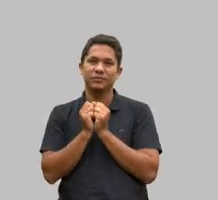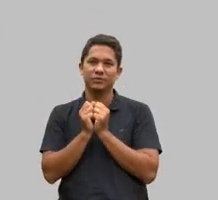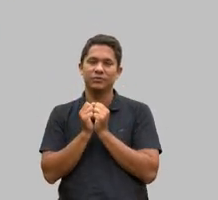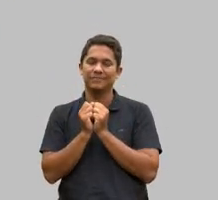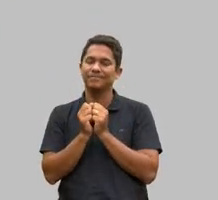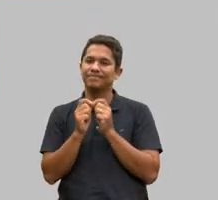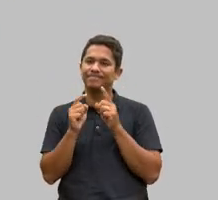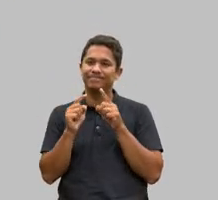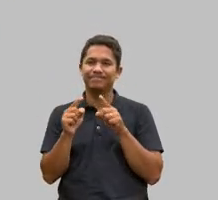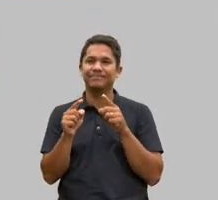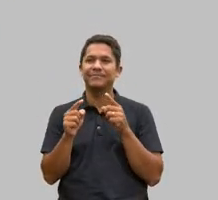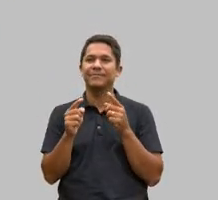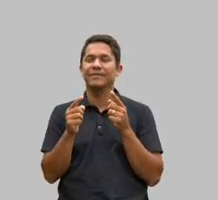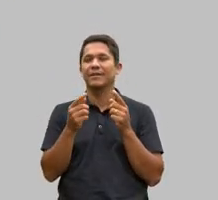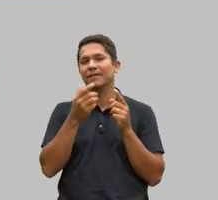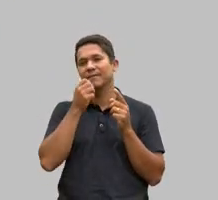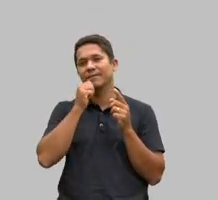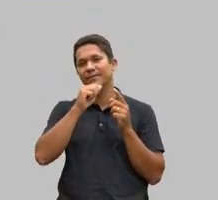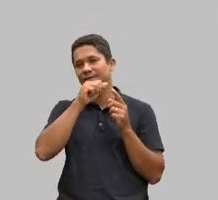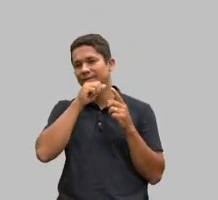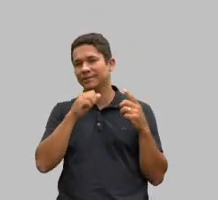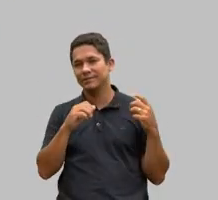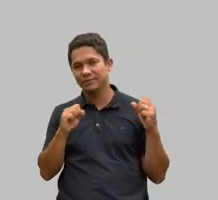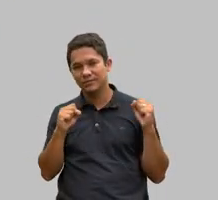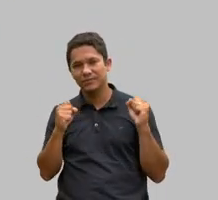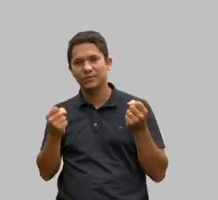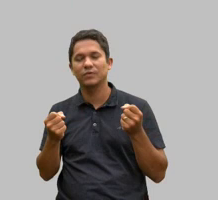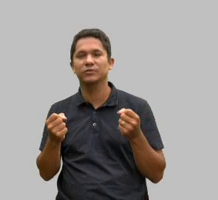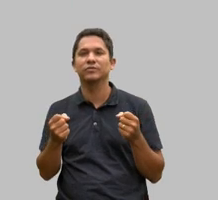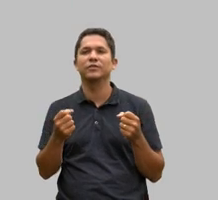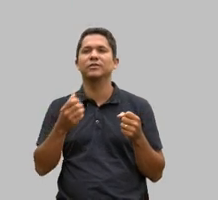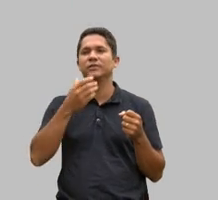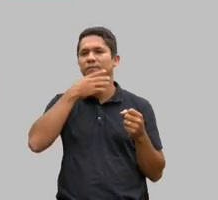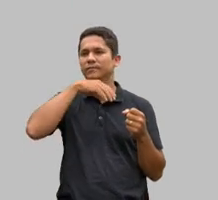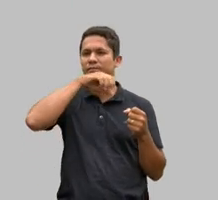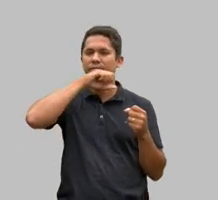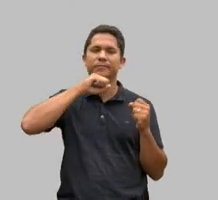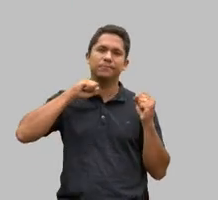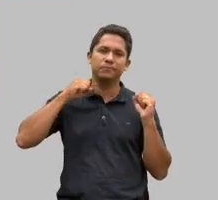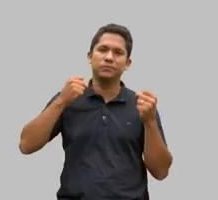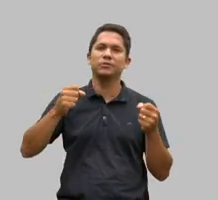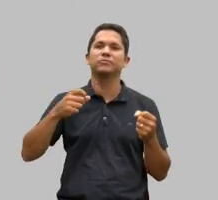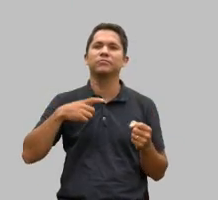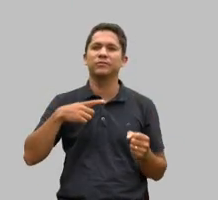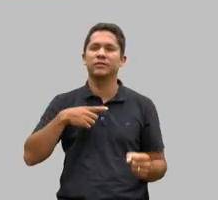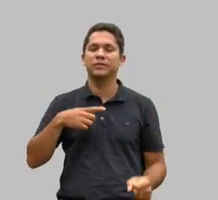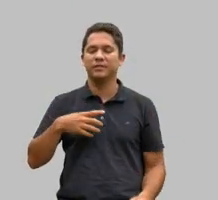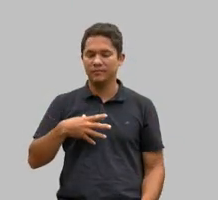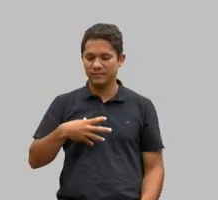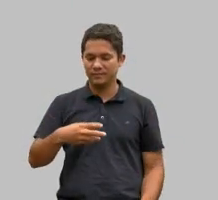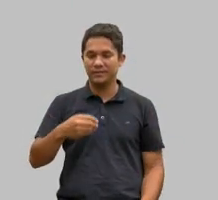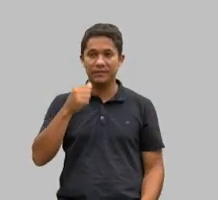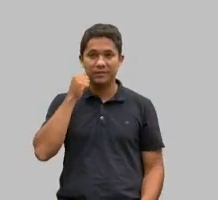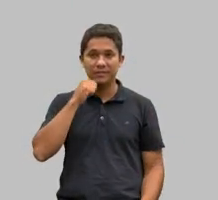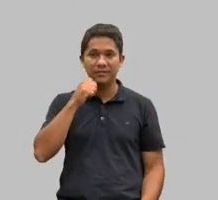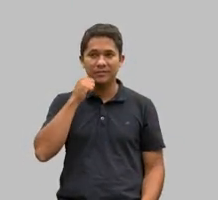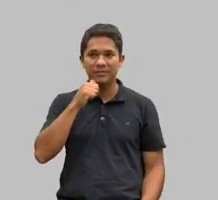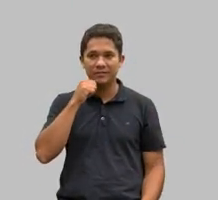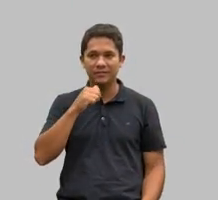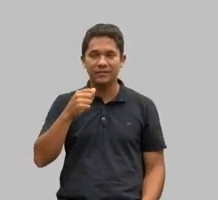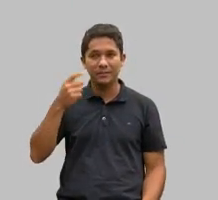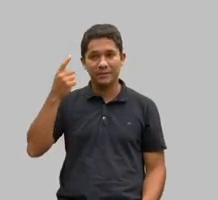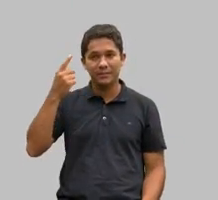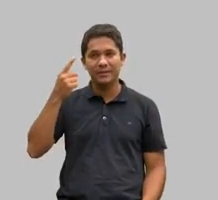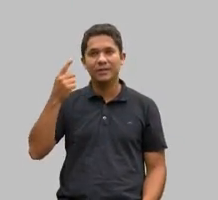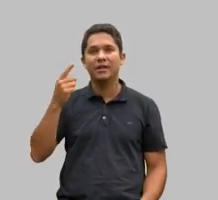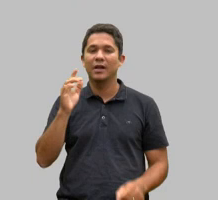pai dedicado tem uma filha mais velha que ajuda também em casa ou seja tudo certinho